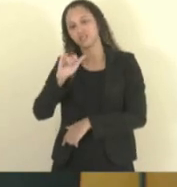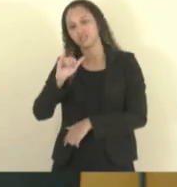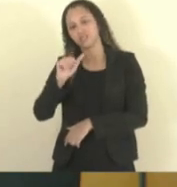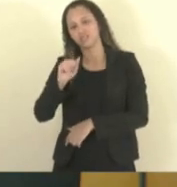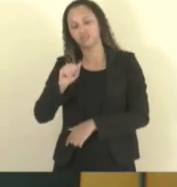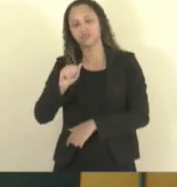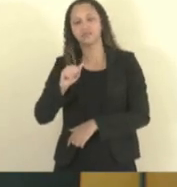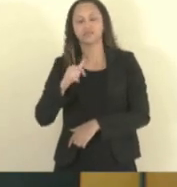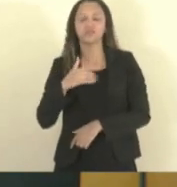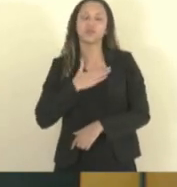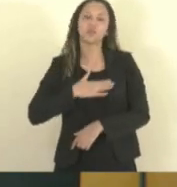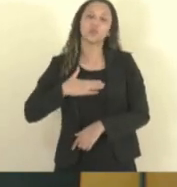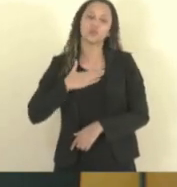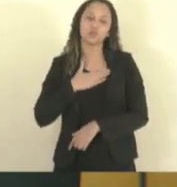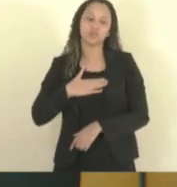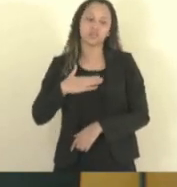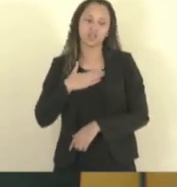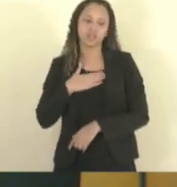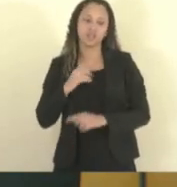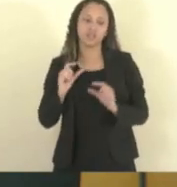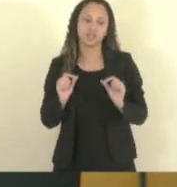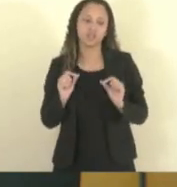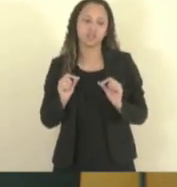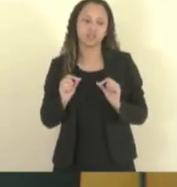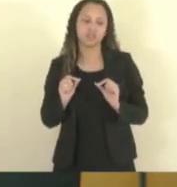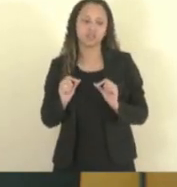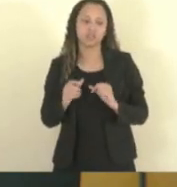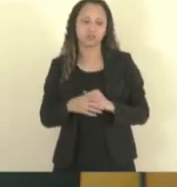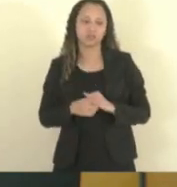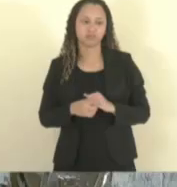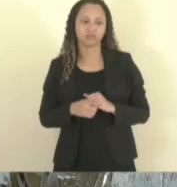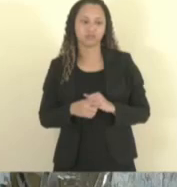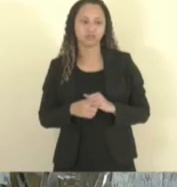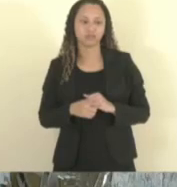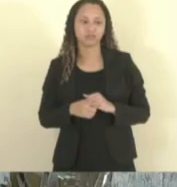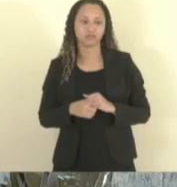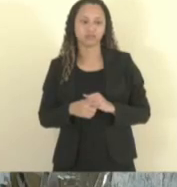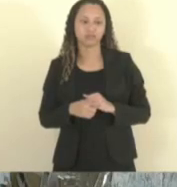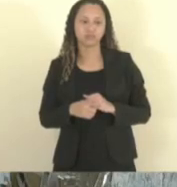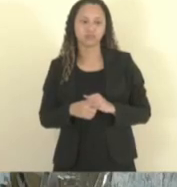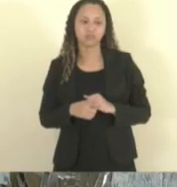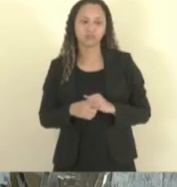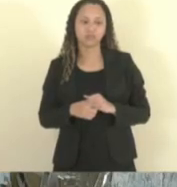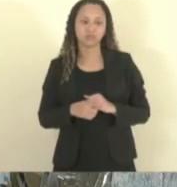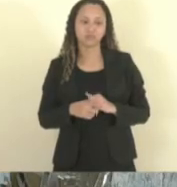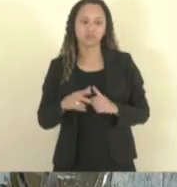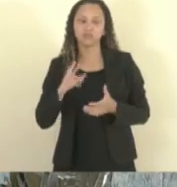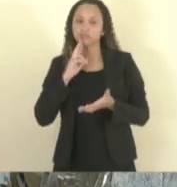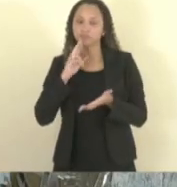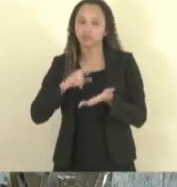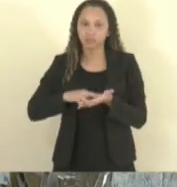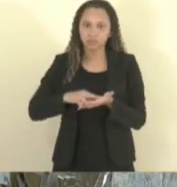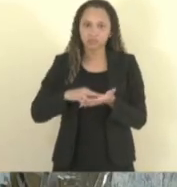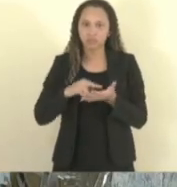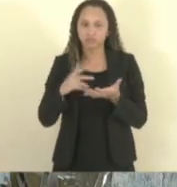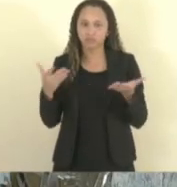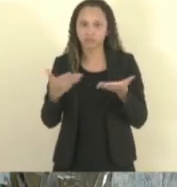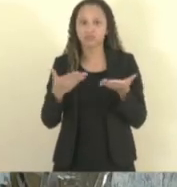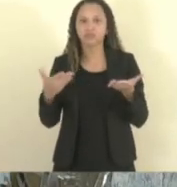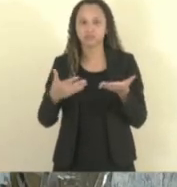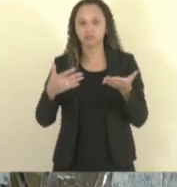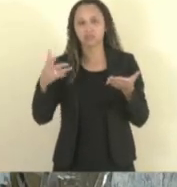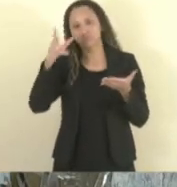gostaria de... Só registrar a presença do nosso prefeito de Jaguaré, Marcos Guerra, que aqui conosco.